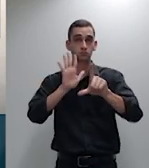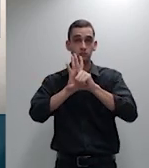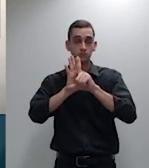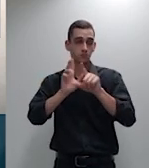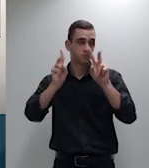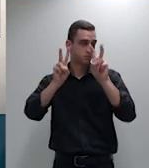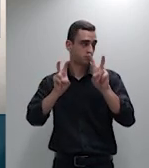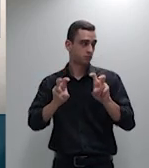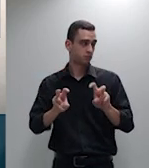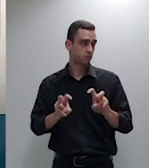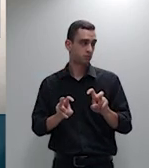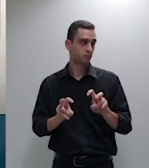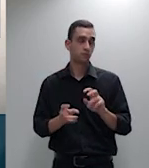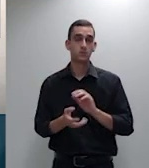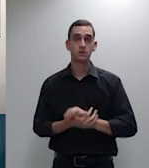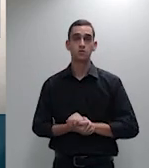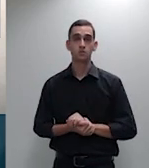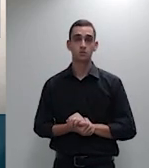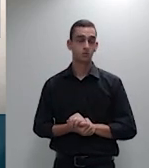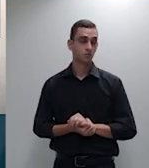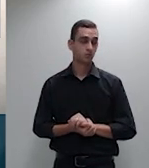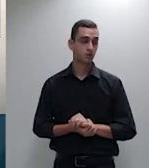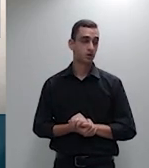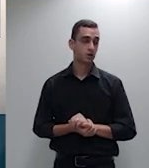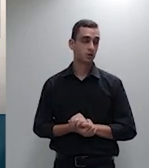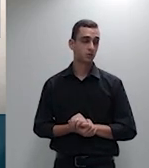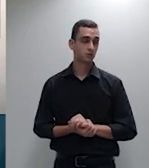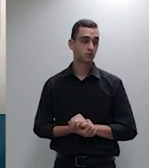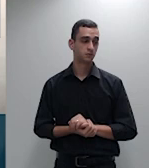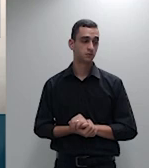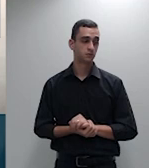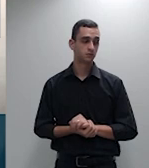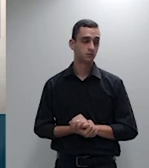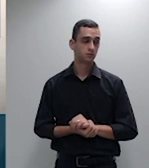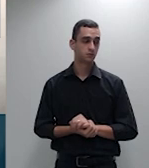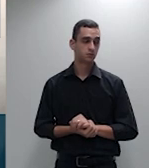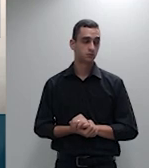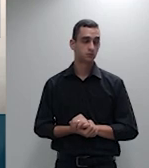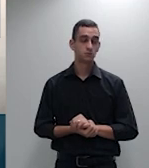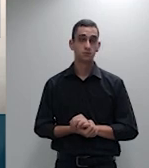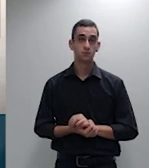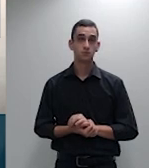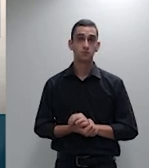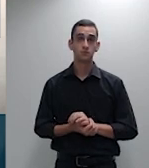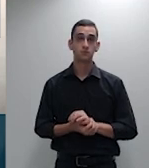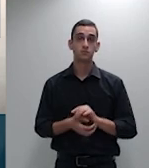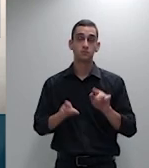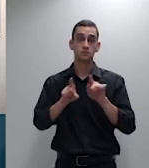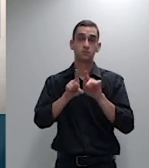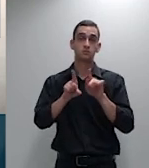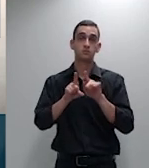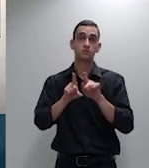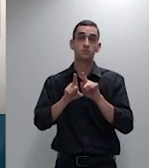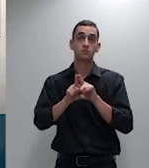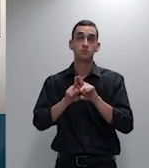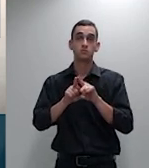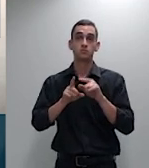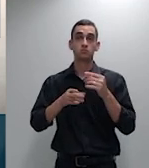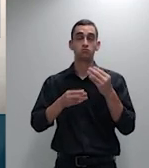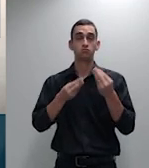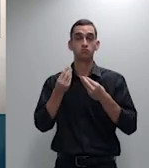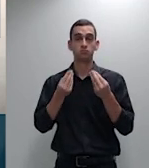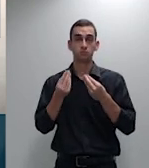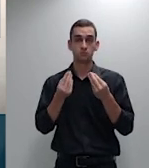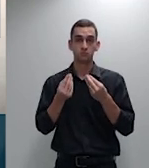todos os meios está aqui já de prova legais ou moralmente legítimos só deixaria